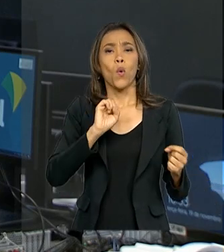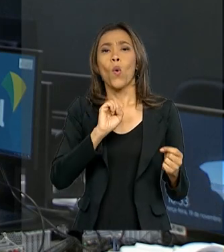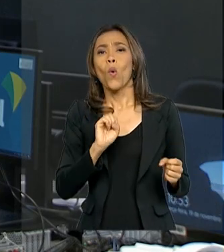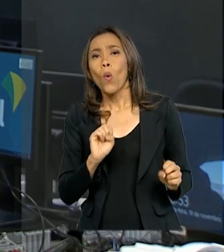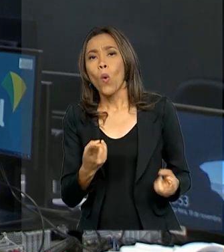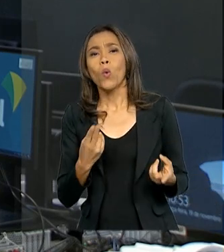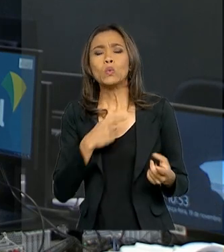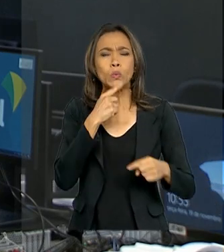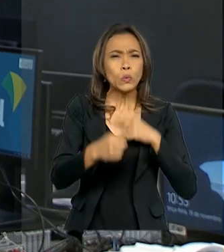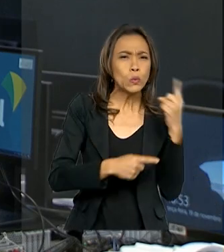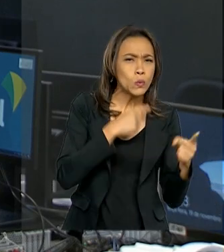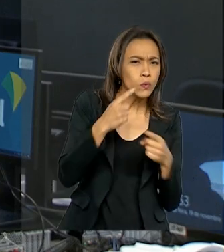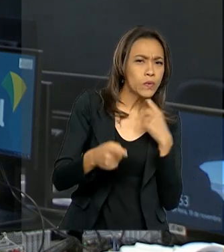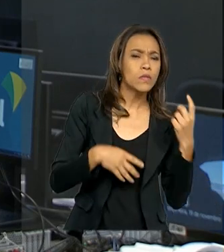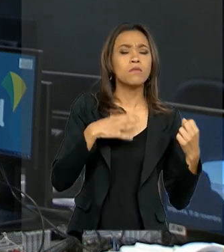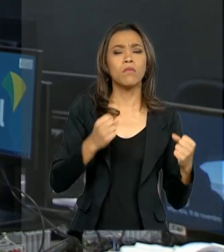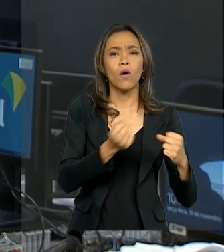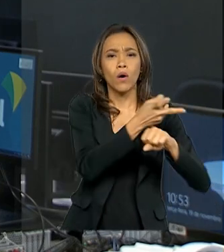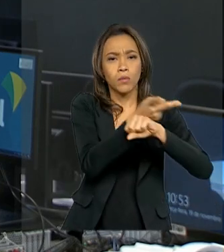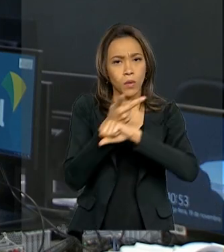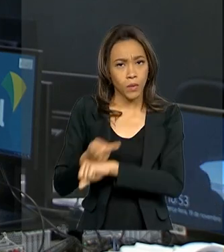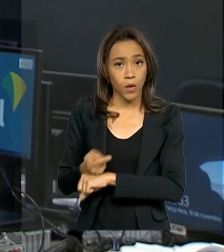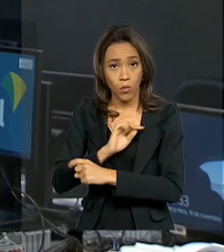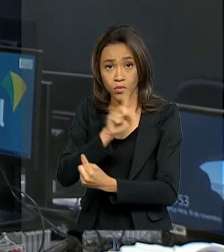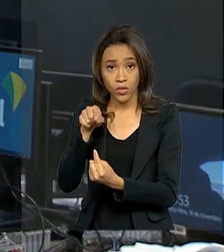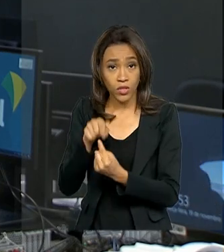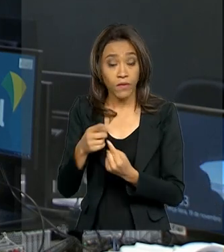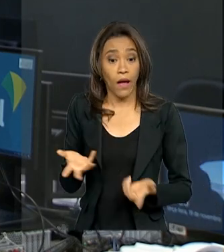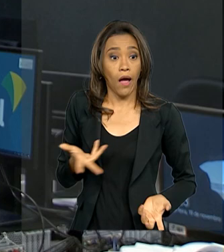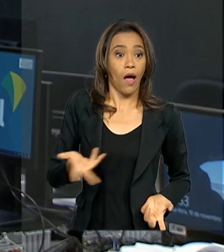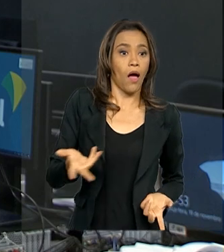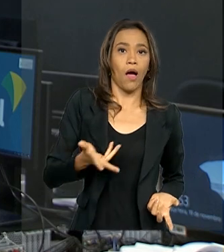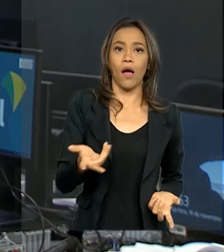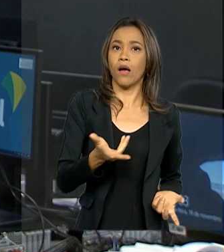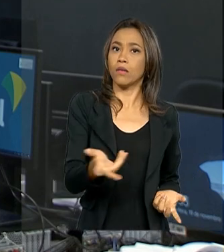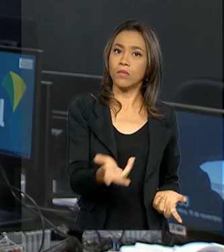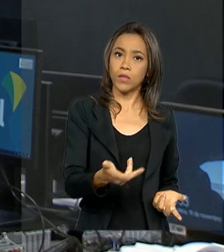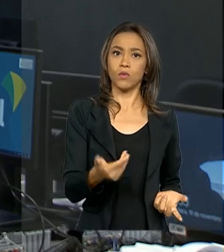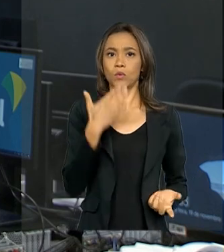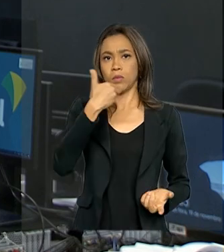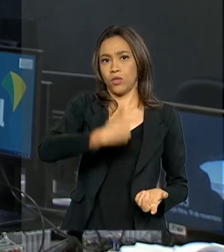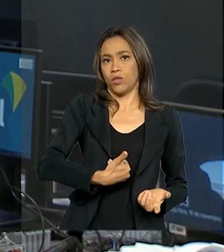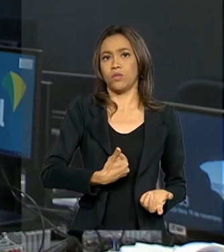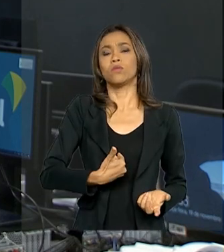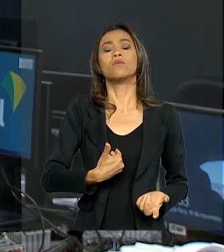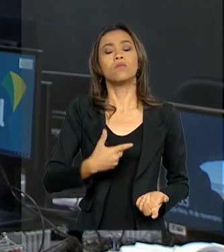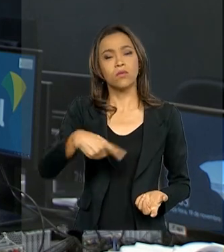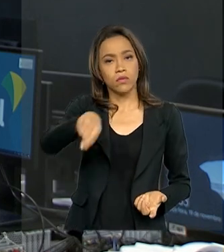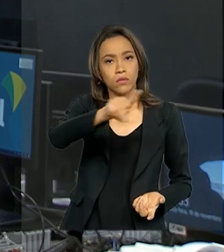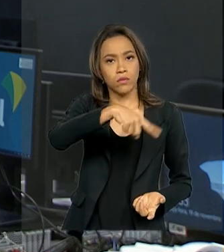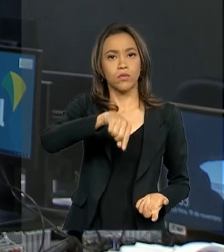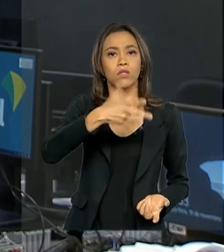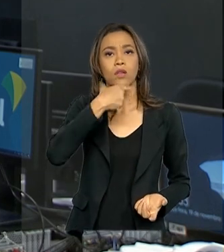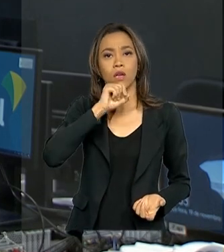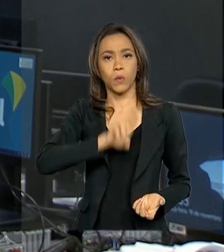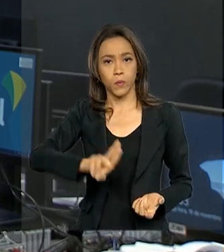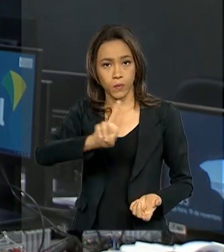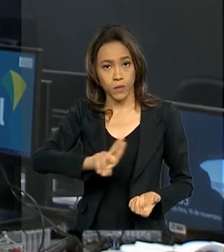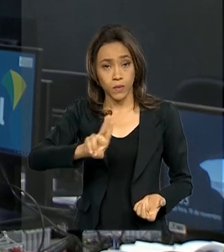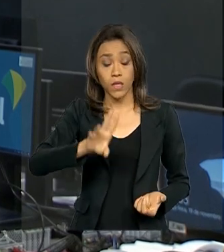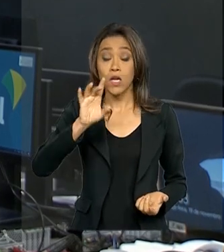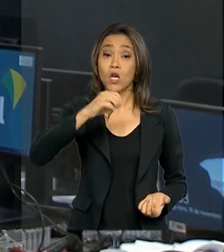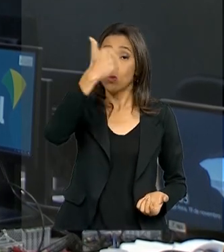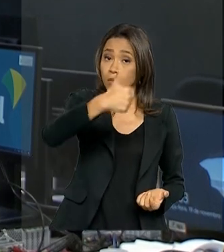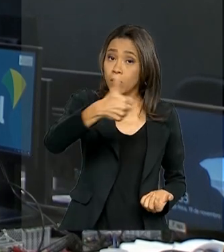prestação dos serviços. A ideia é dar mais agilidade e qualidade no encaminhamento das solicitações dos usuários. Somente no